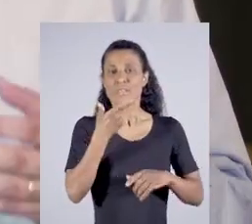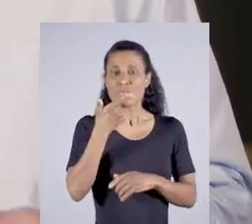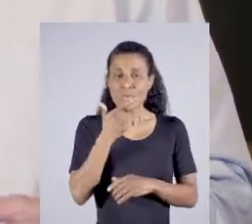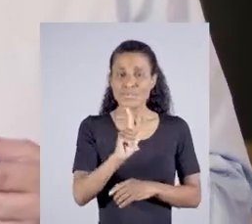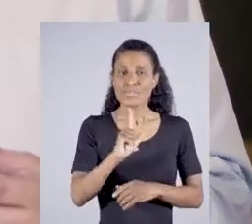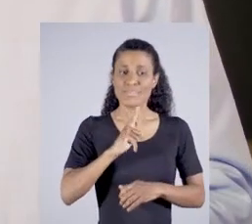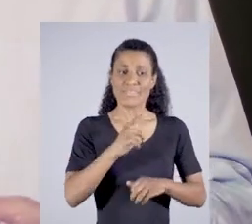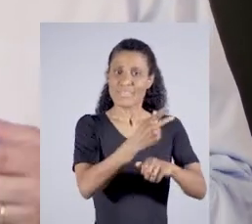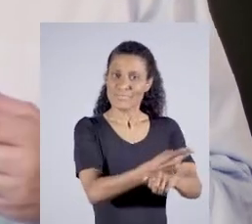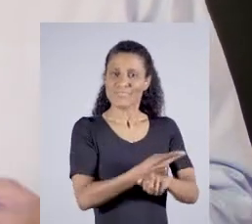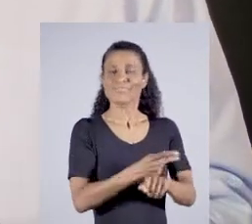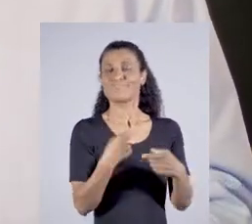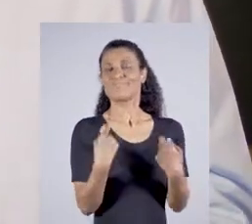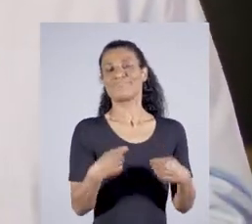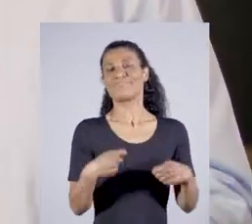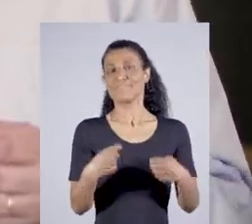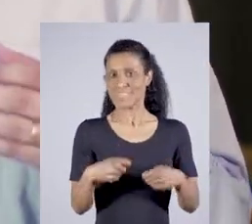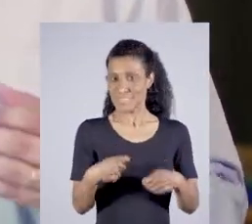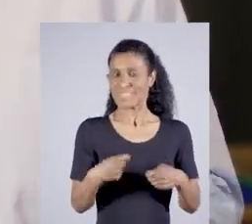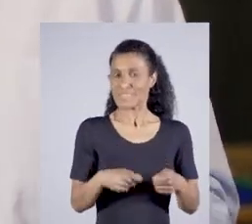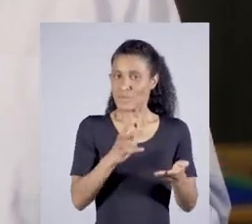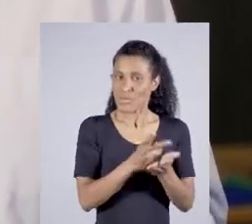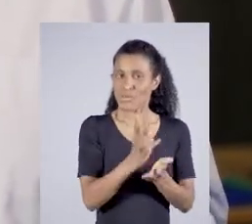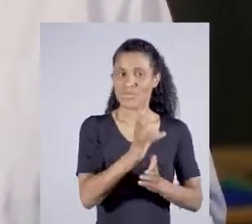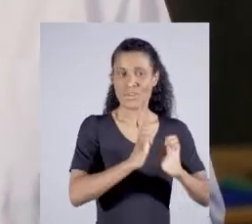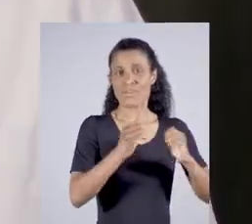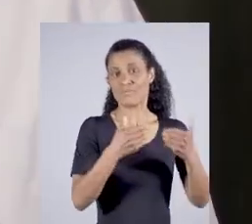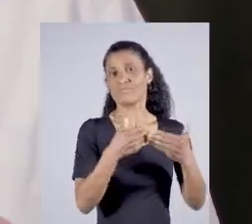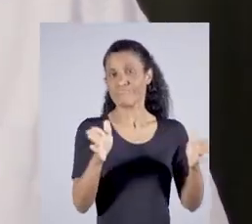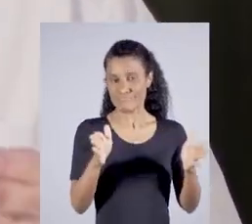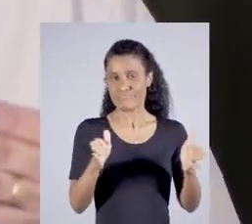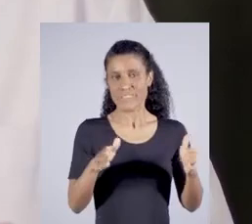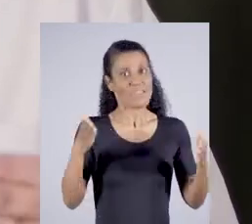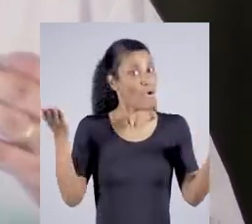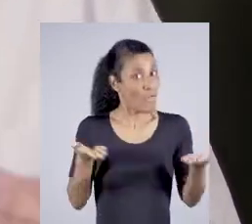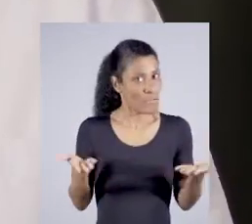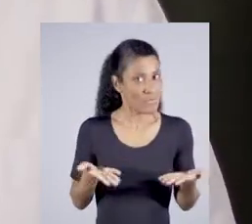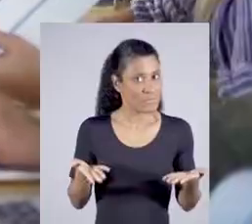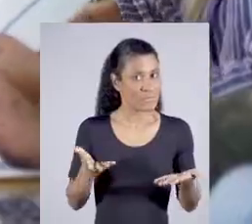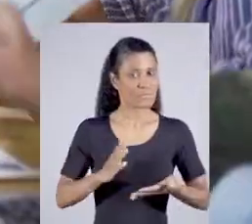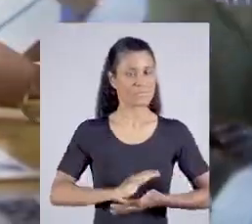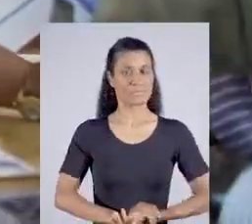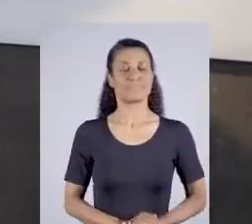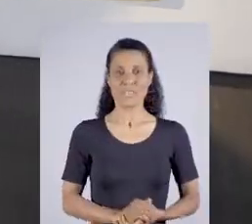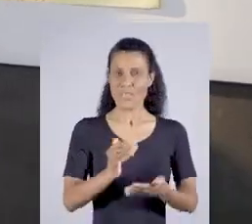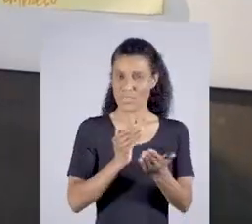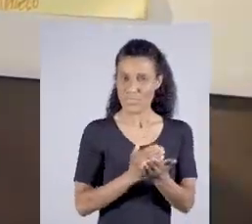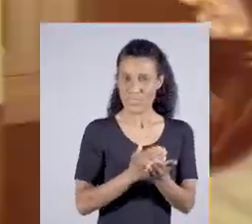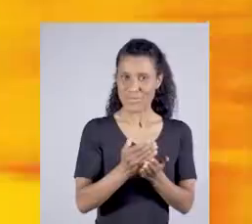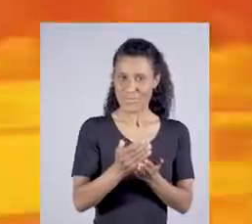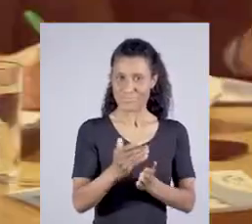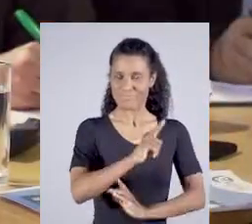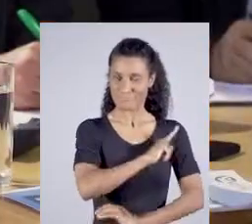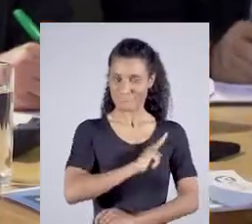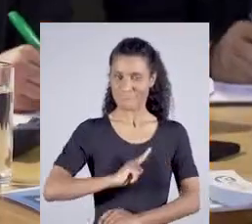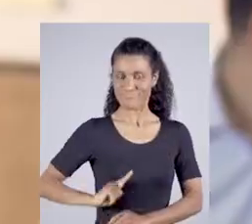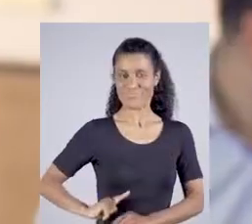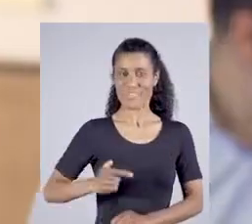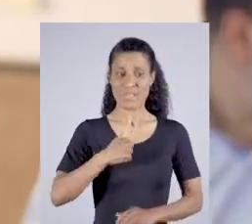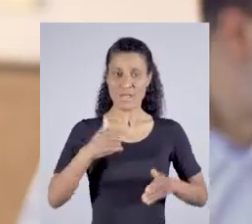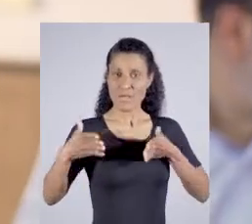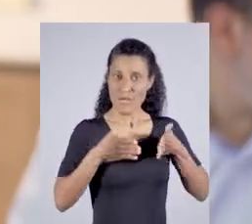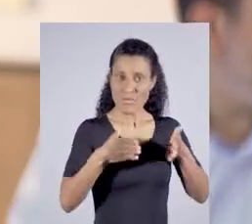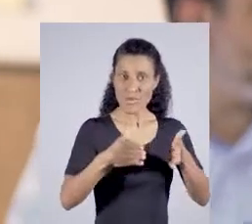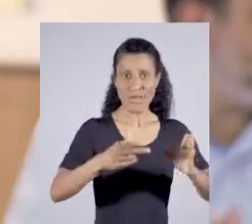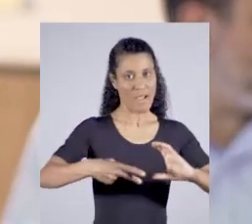tenham acesso ao crédito que precisam para manter os seus negócios. E isso é para já. Nos primeiros dias do nosso governo,